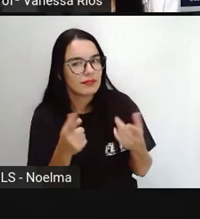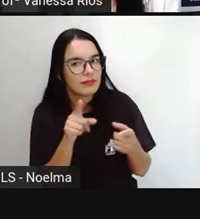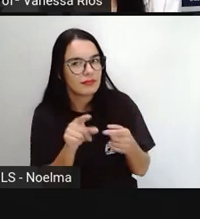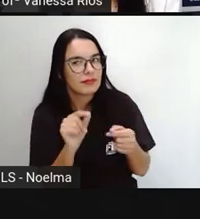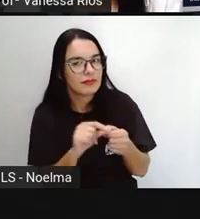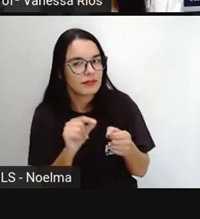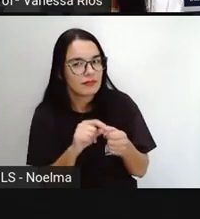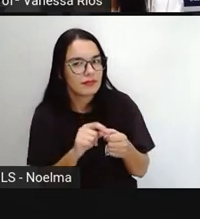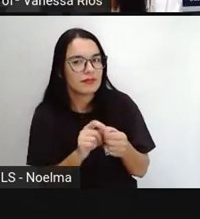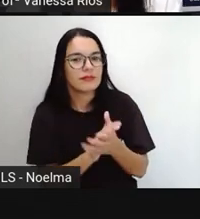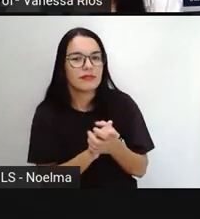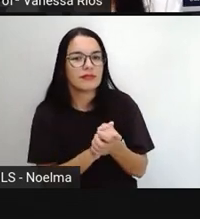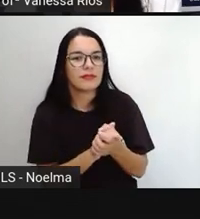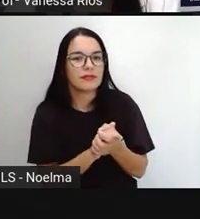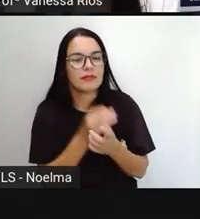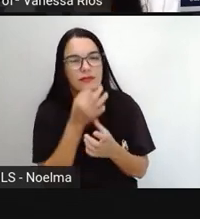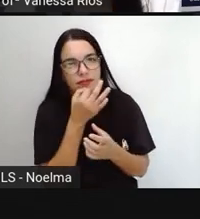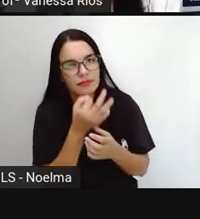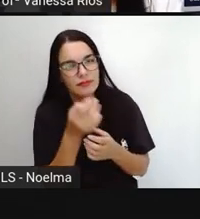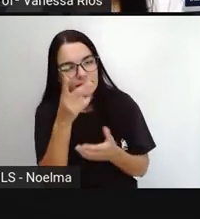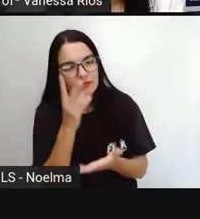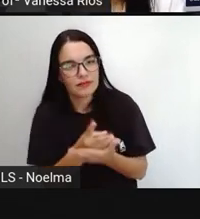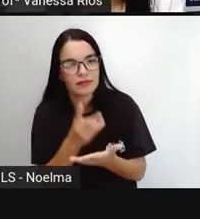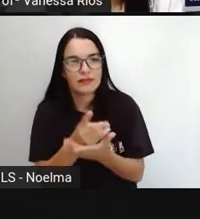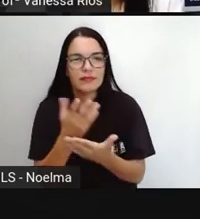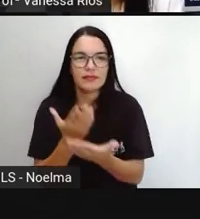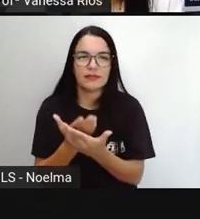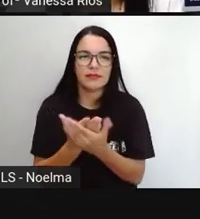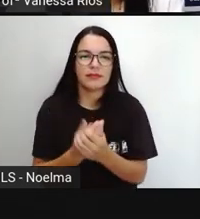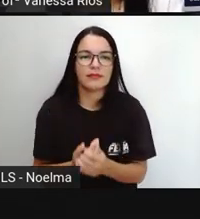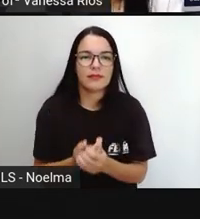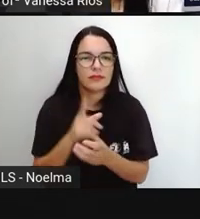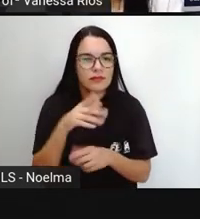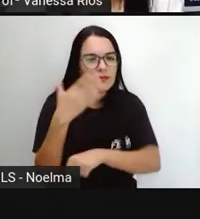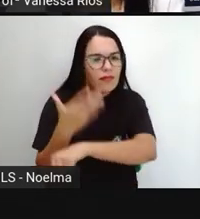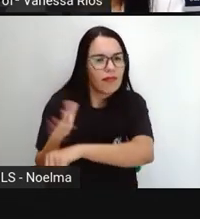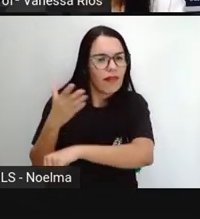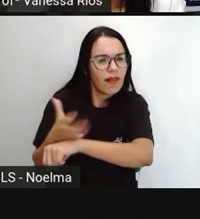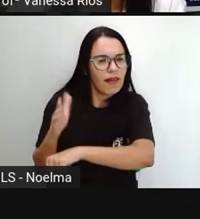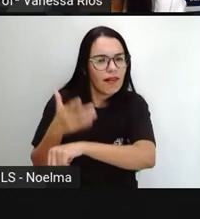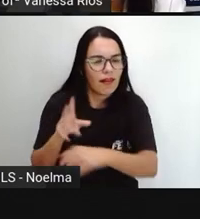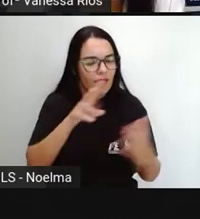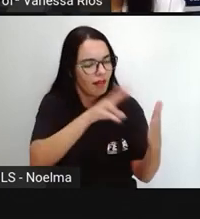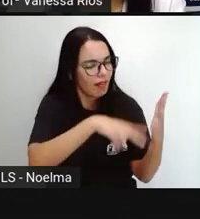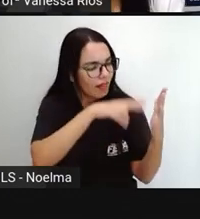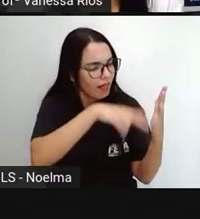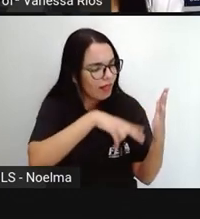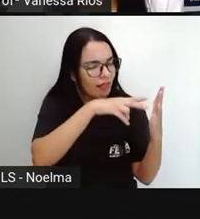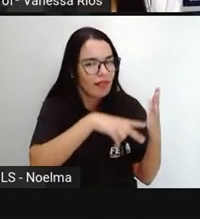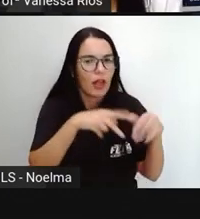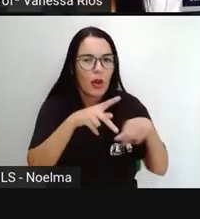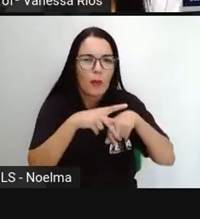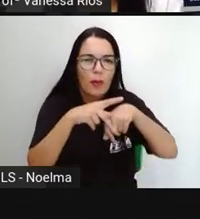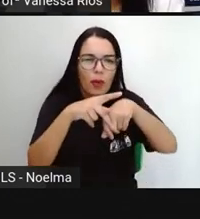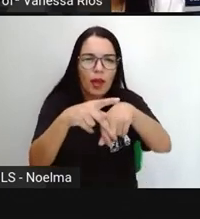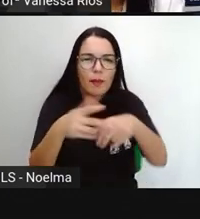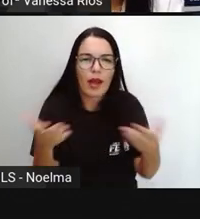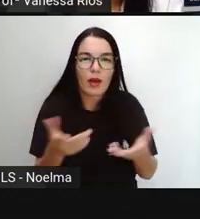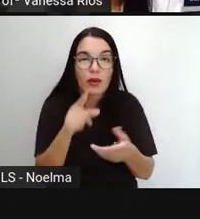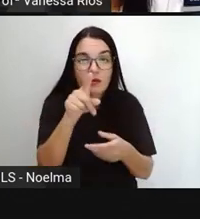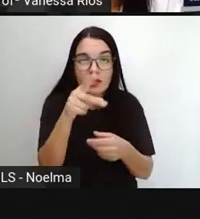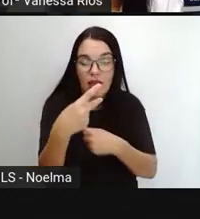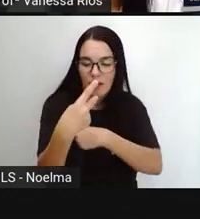uma outra sugestão, né, para que você dê continuidade a esta aula. Que tal treinar a leitura do poema e produzir agora um